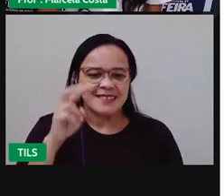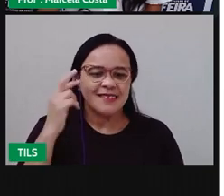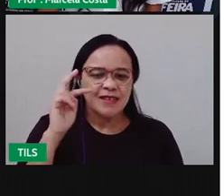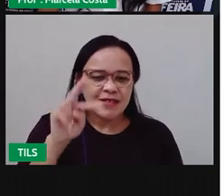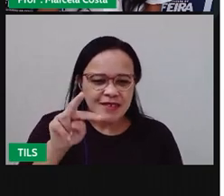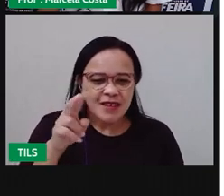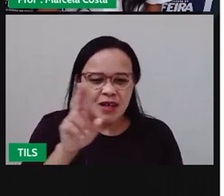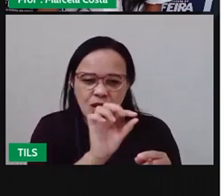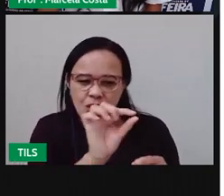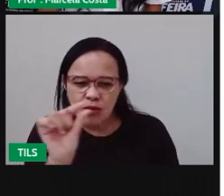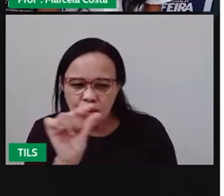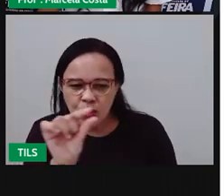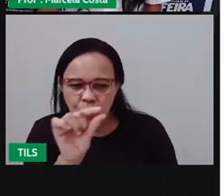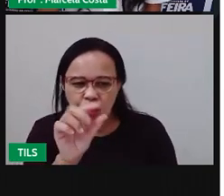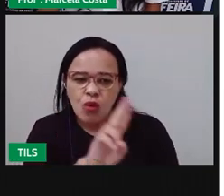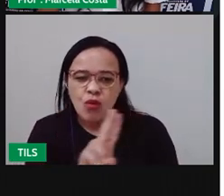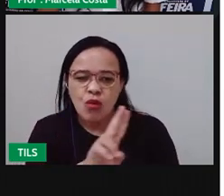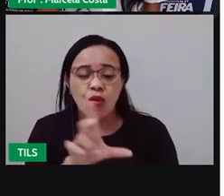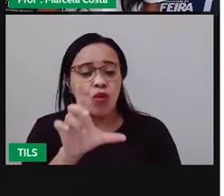embaixo. Observe.